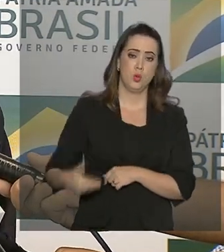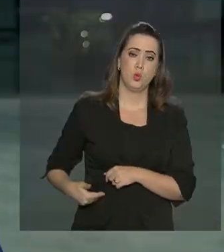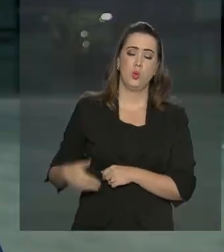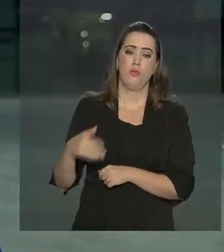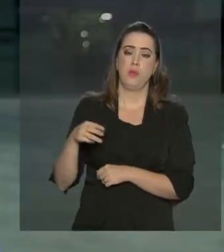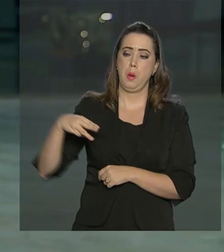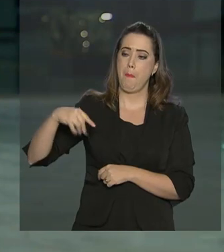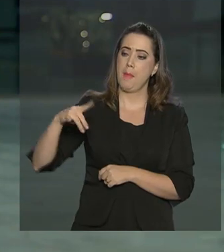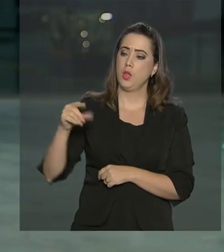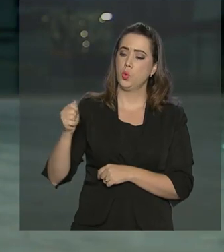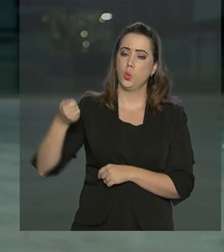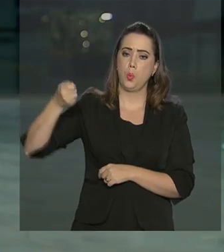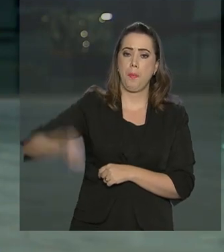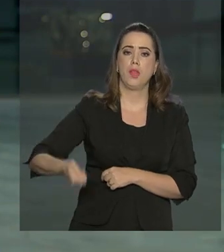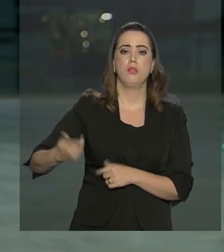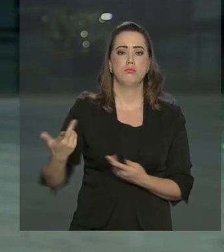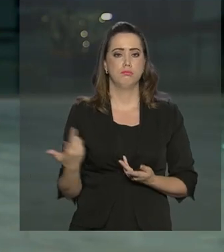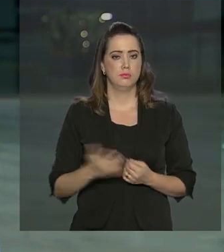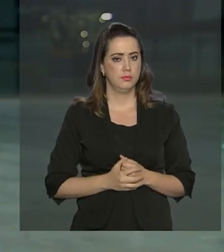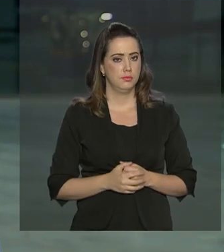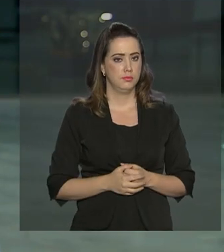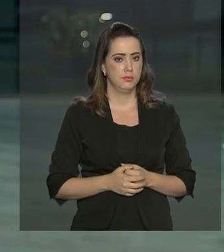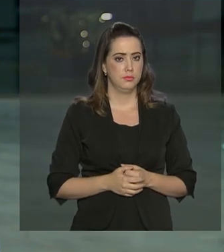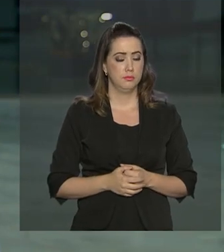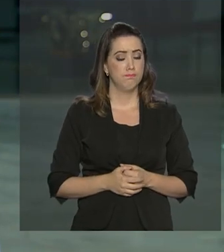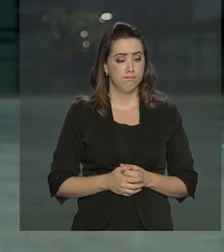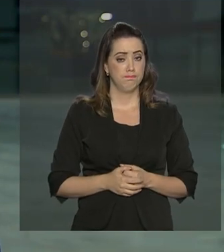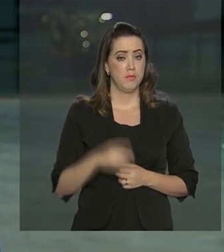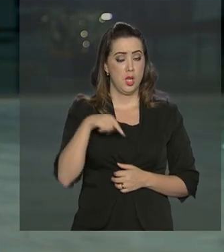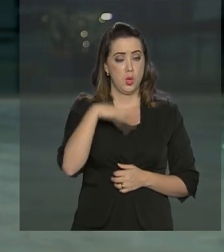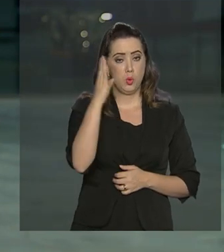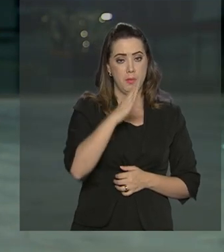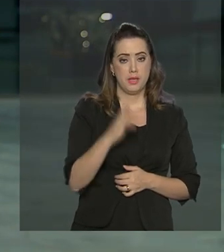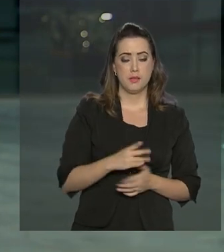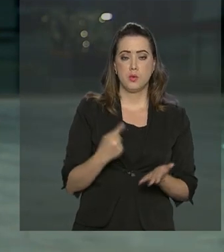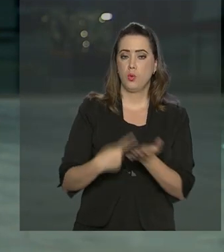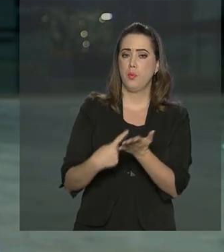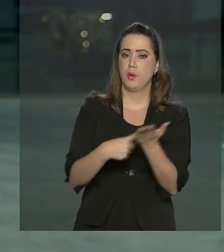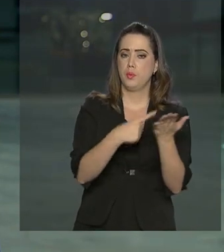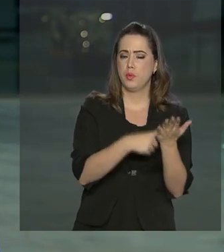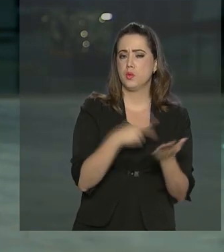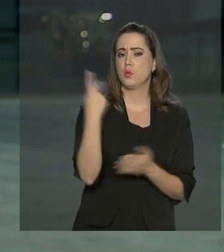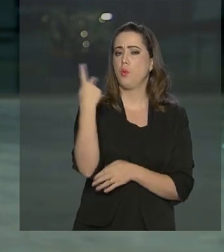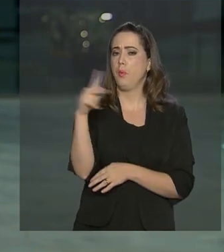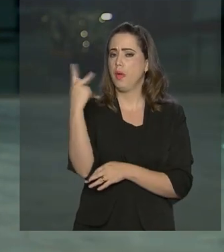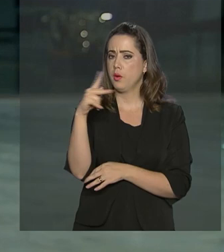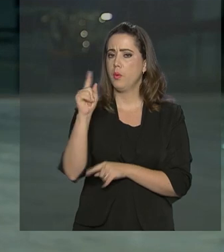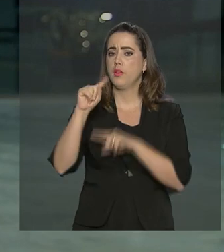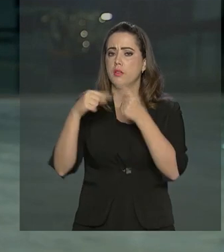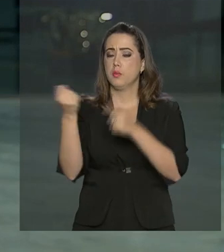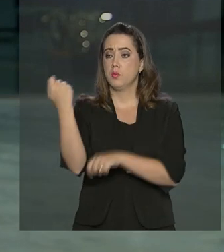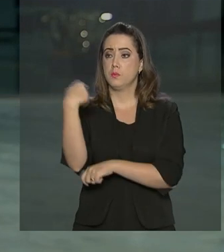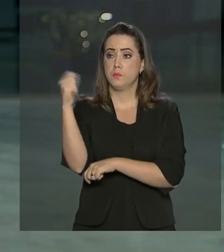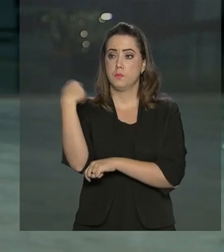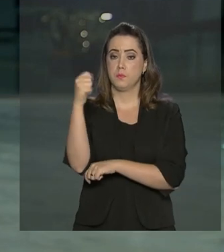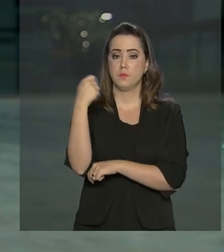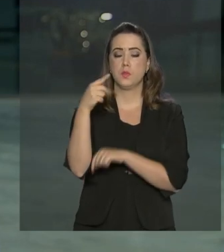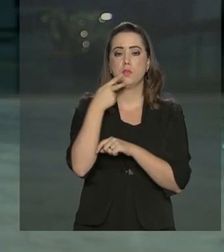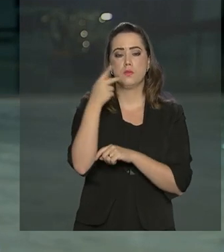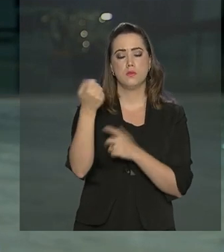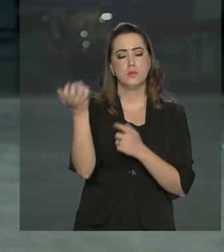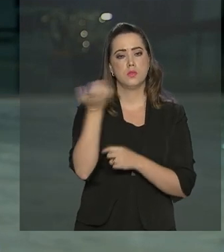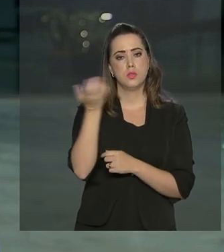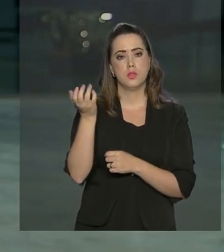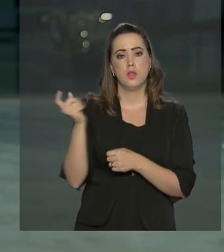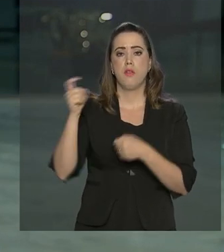Maduro. Do Brasil, o presidente interino da Venezuela, Juan Guaidó, cumpriu agendas no Paraguai e depois na Argentina. Ele disse que